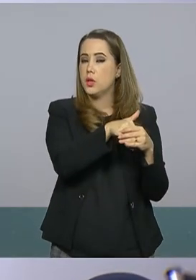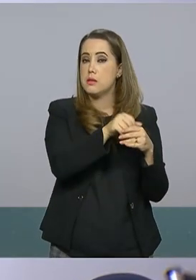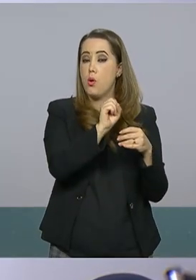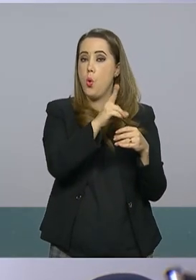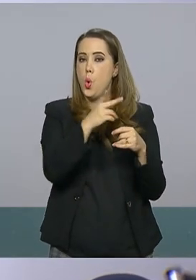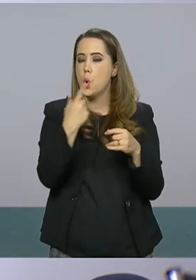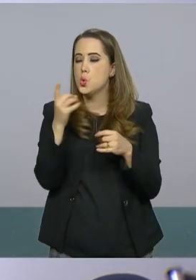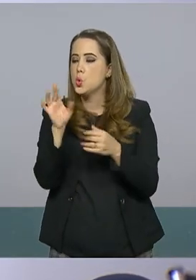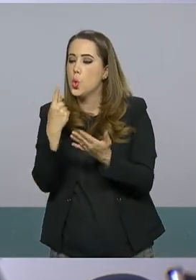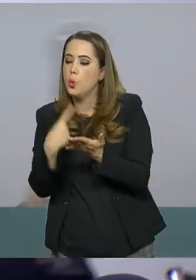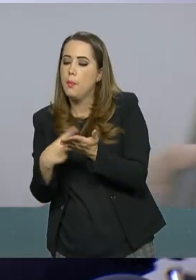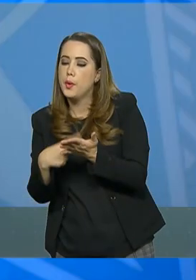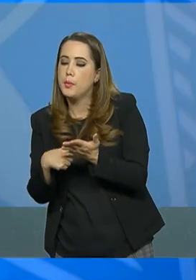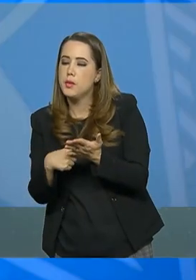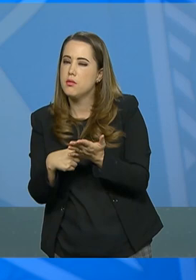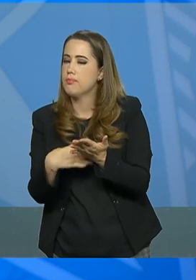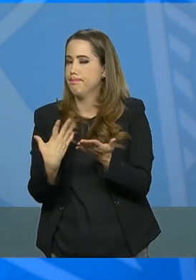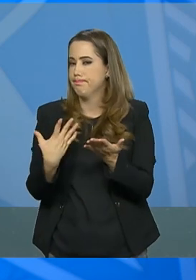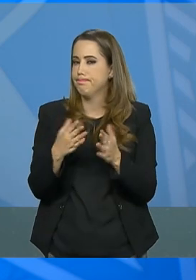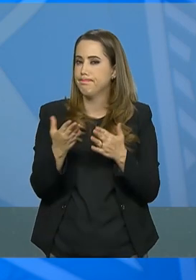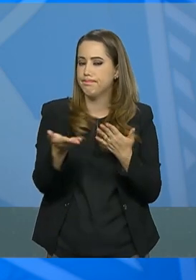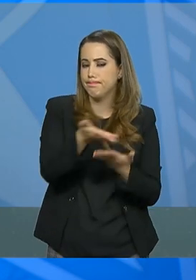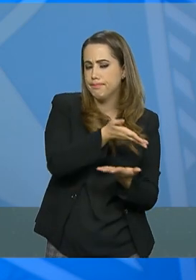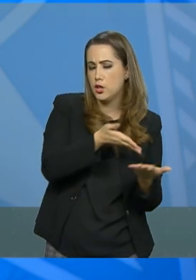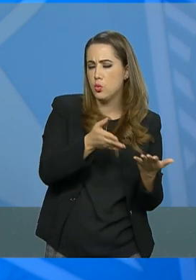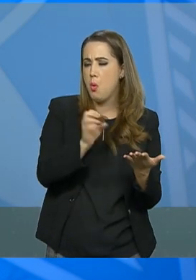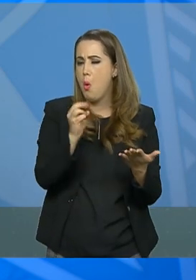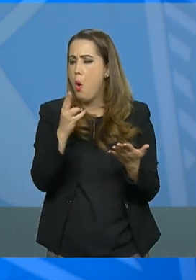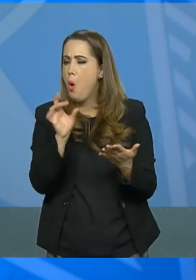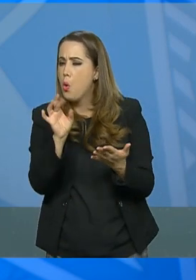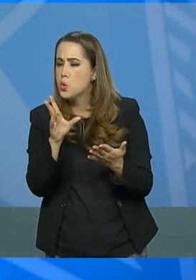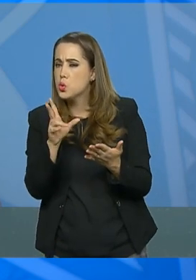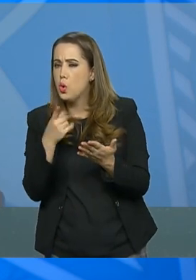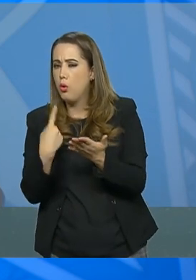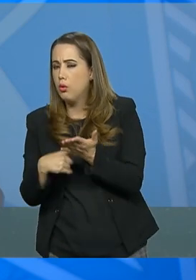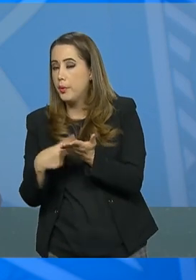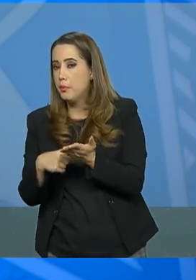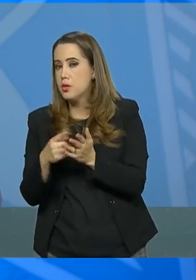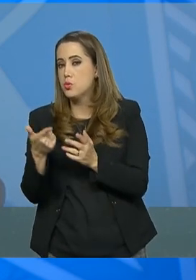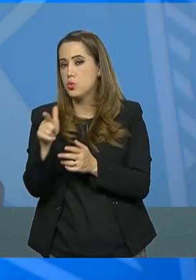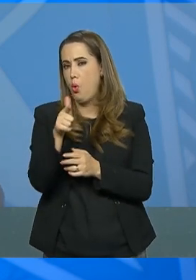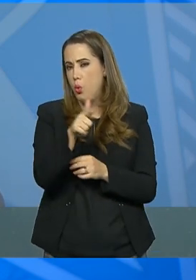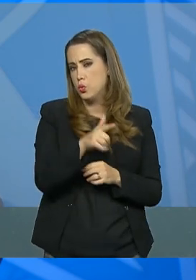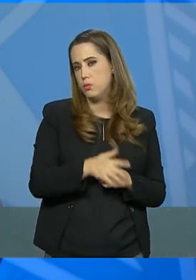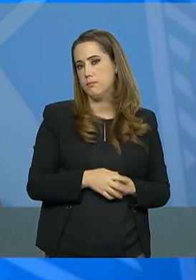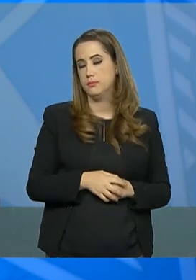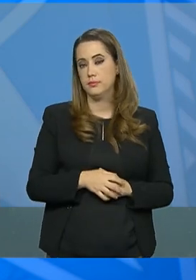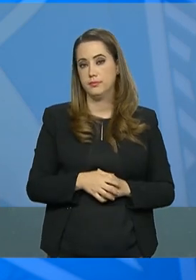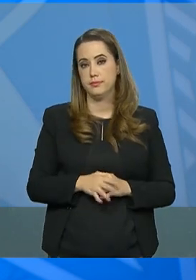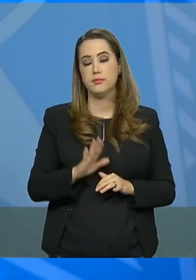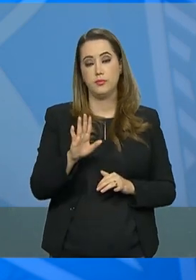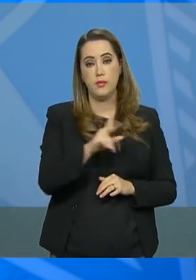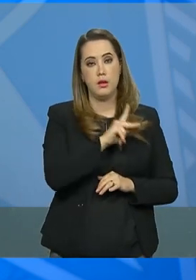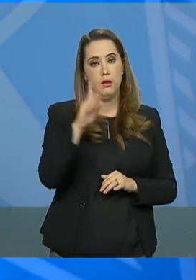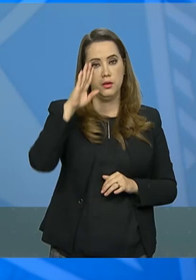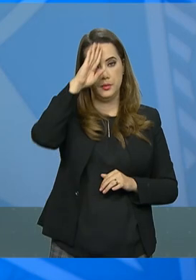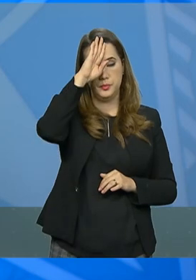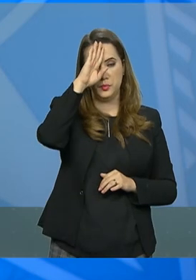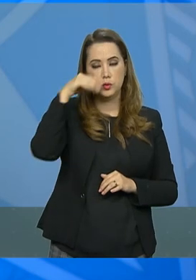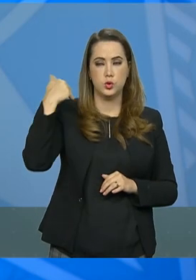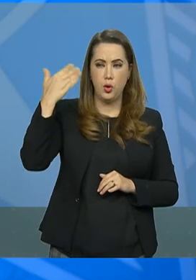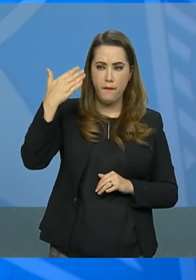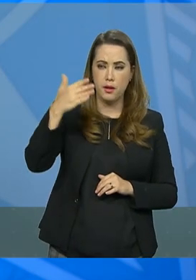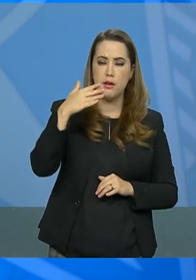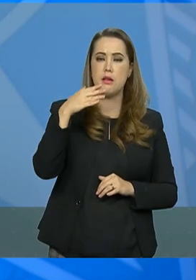hoje do presidente? O presidente, ele vem desde o final de semana, mas mais pontualmente desde